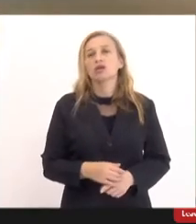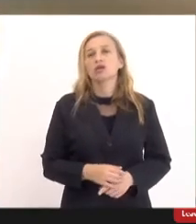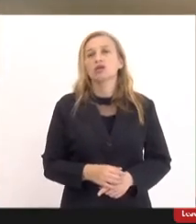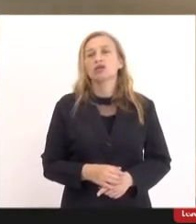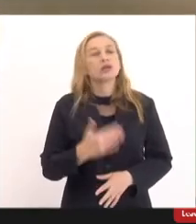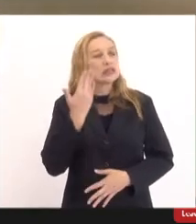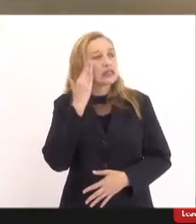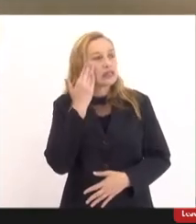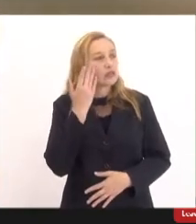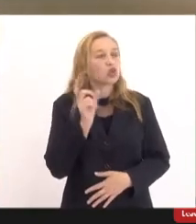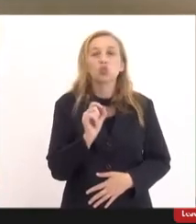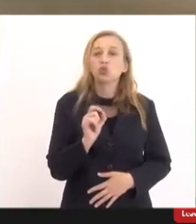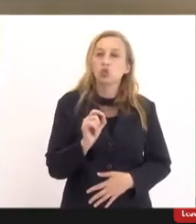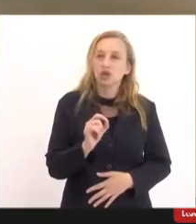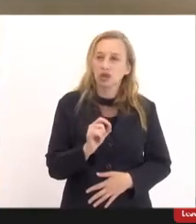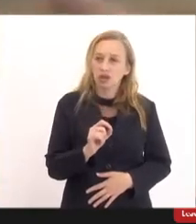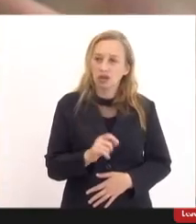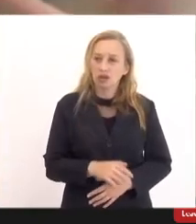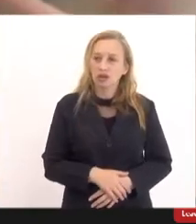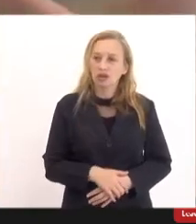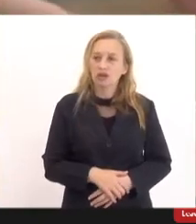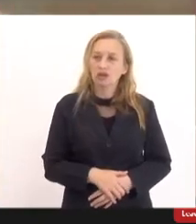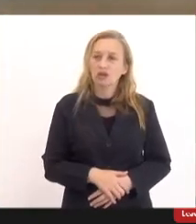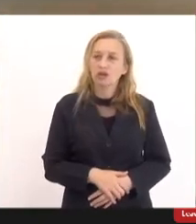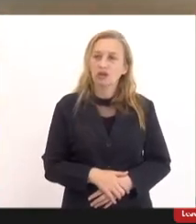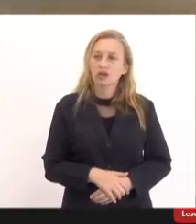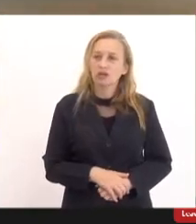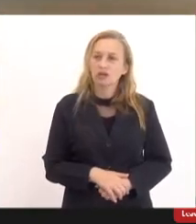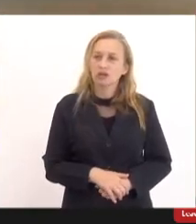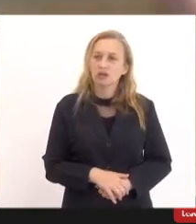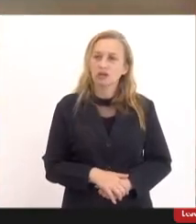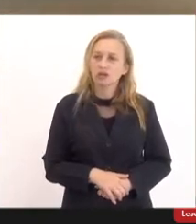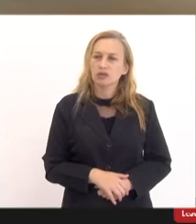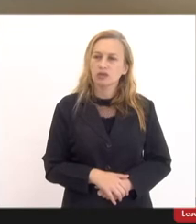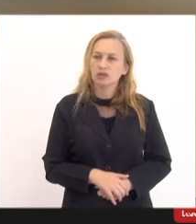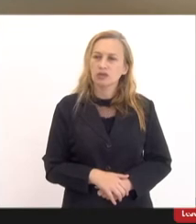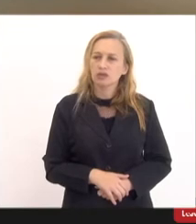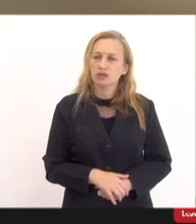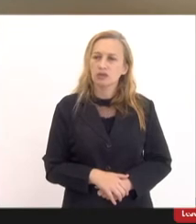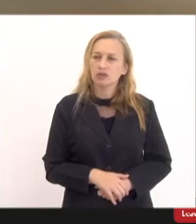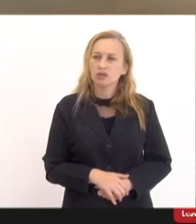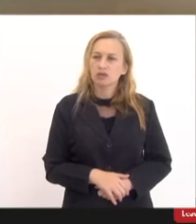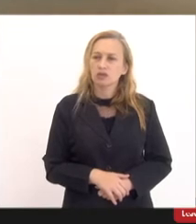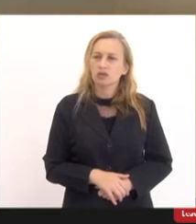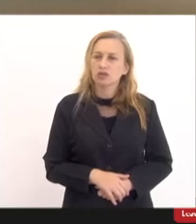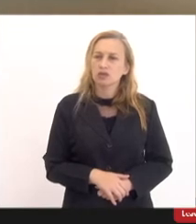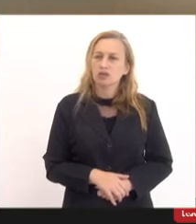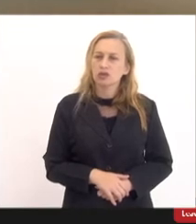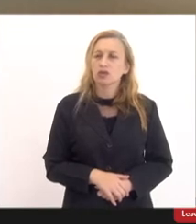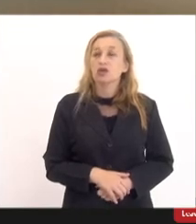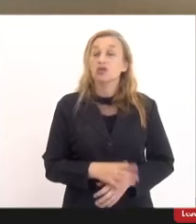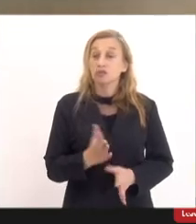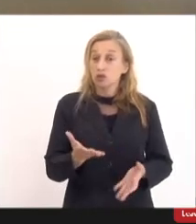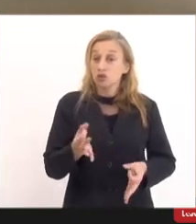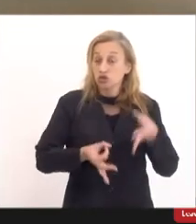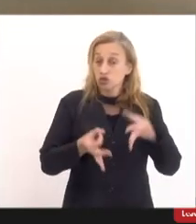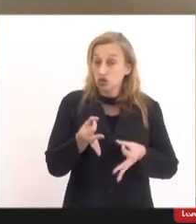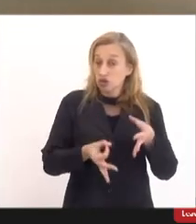compreensão de que a equanimidade também corresponde a um valor muito caro para a nossa sociedade que é de justiça.